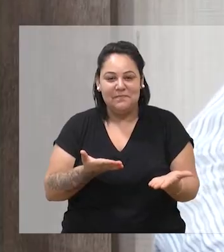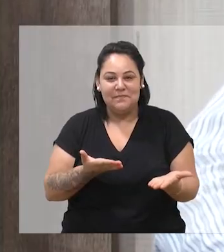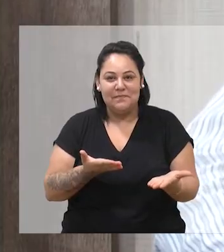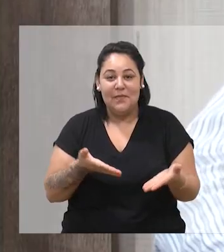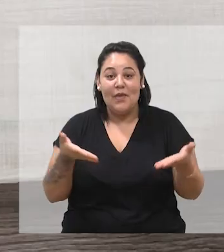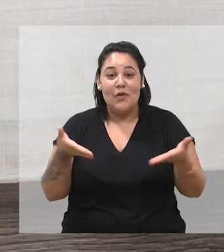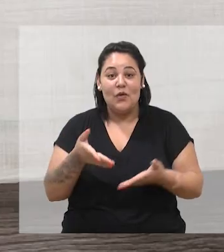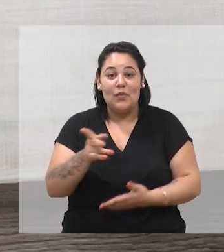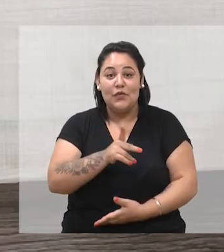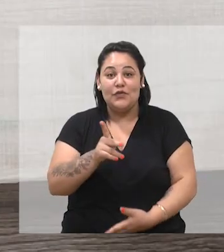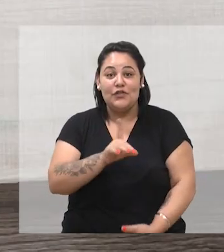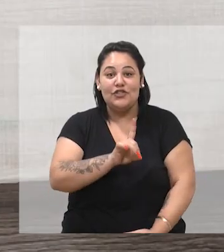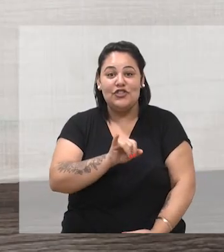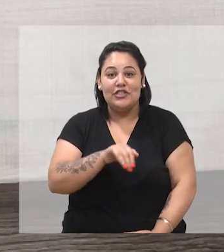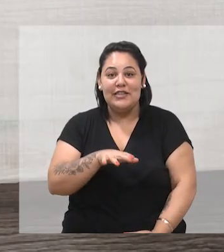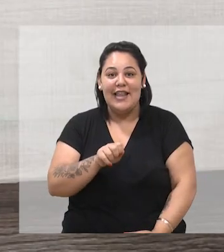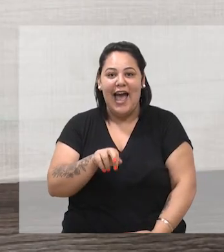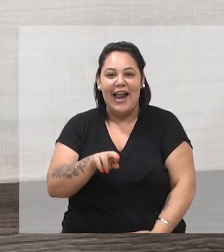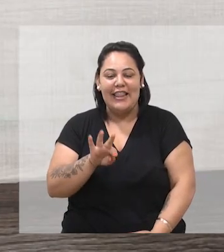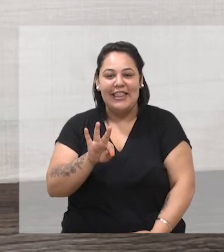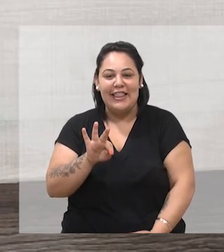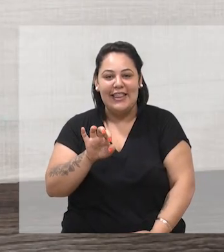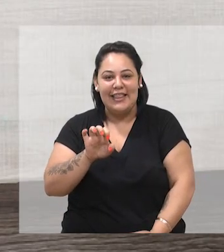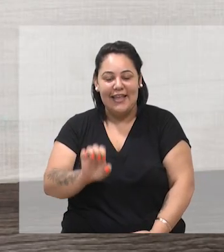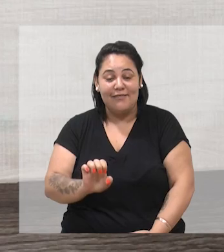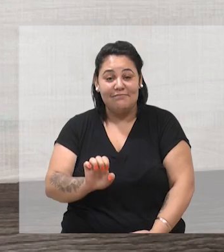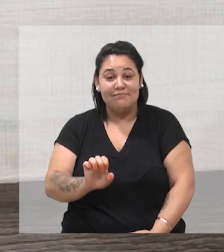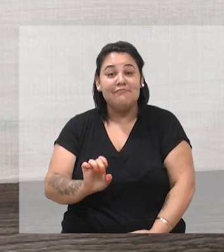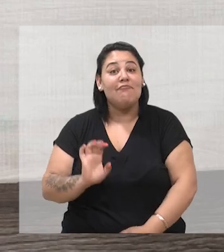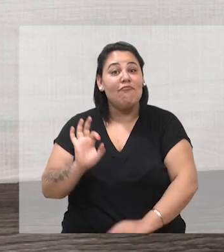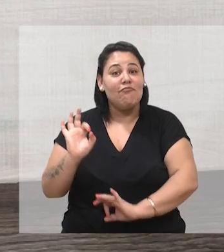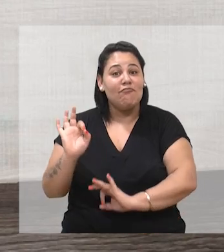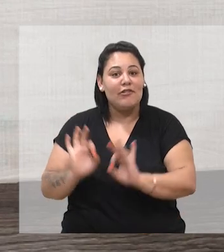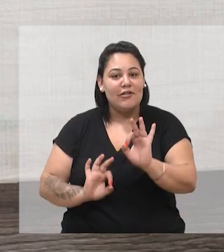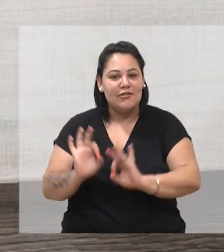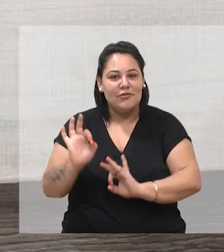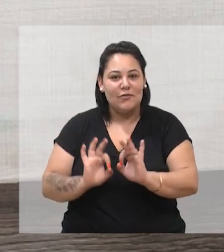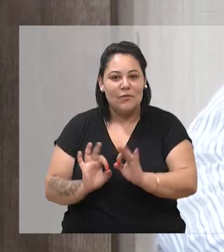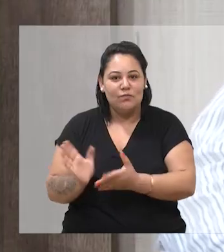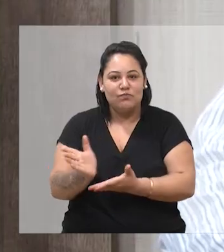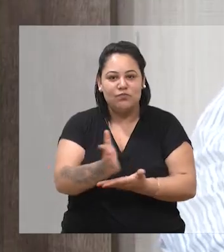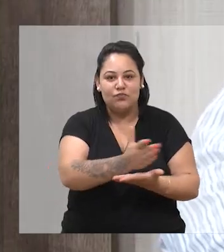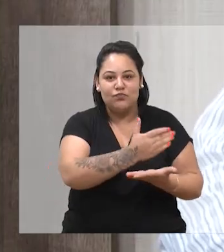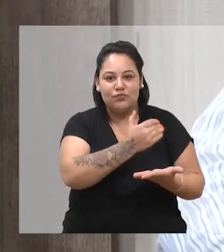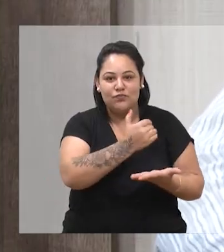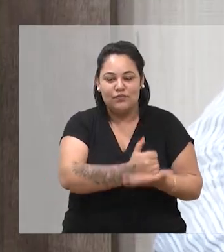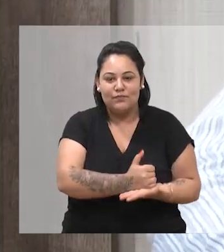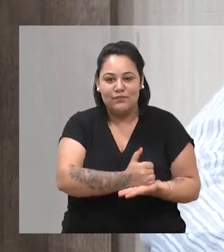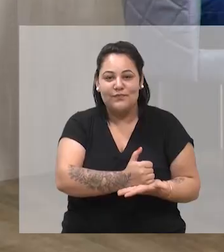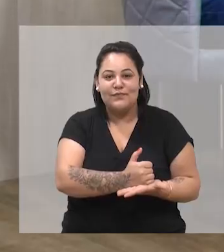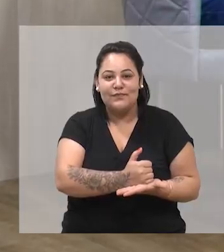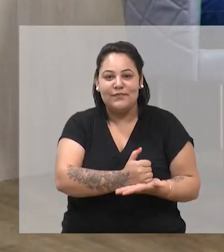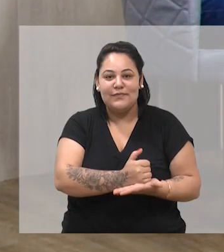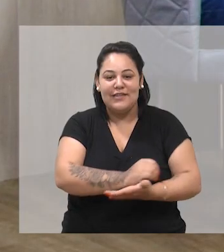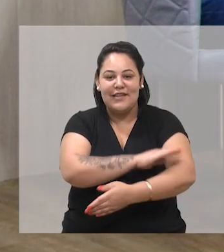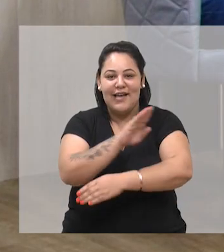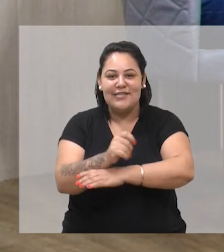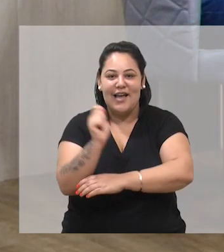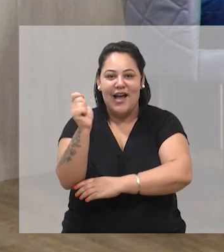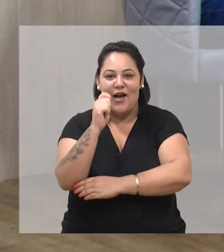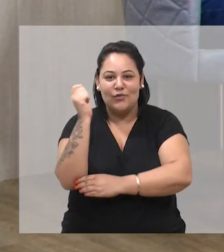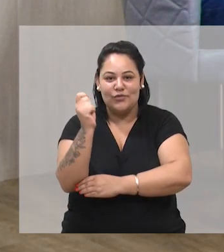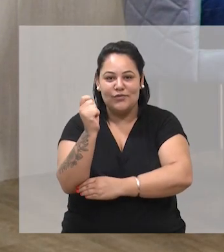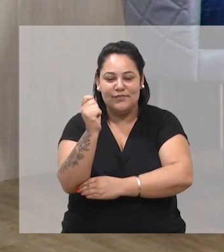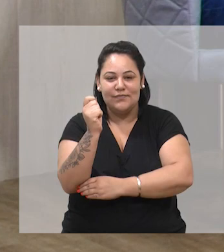cenas de violência, algumas cenas mais fortes, mais intensas. Que exigem uma interpretação melhor. um cuidado, cara? Não vai